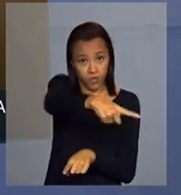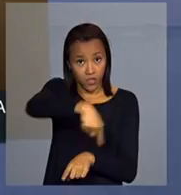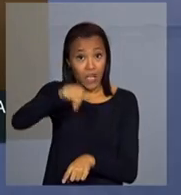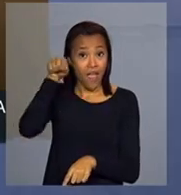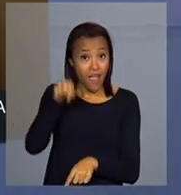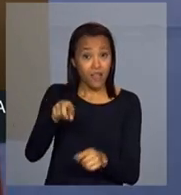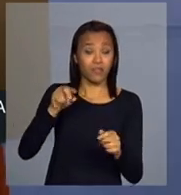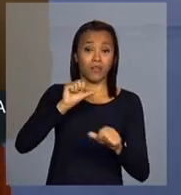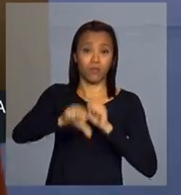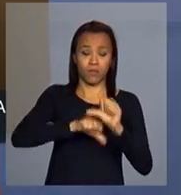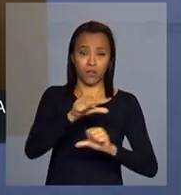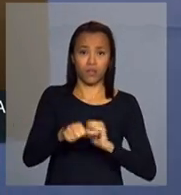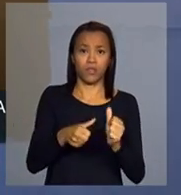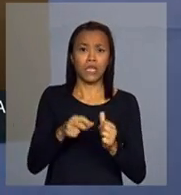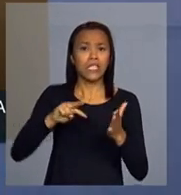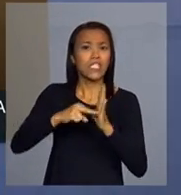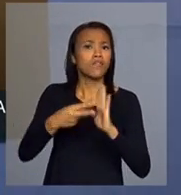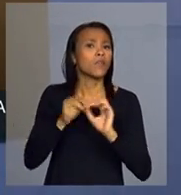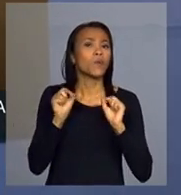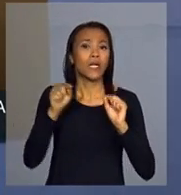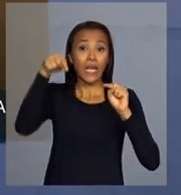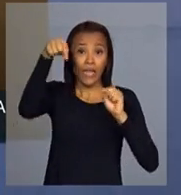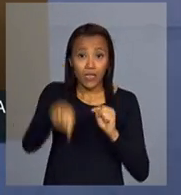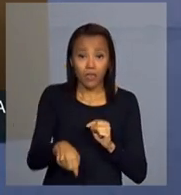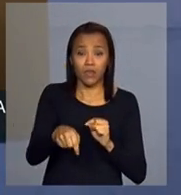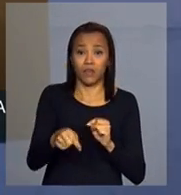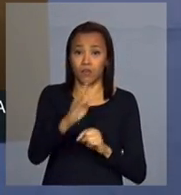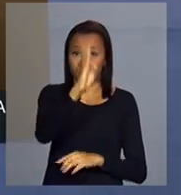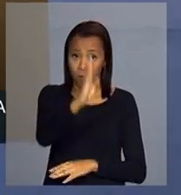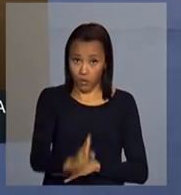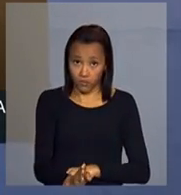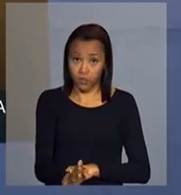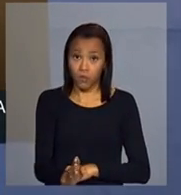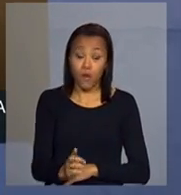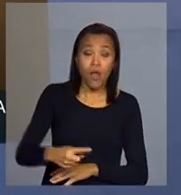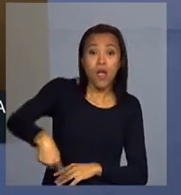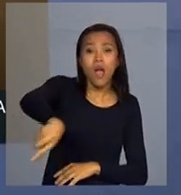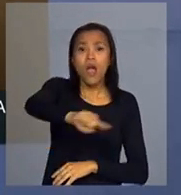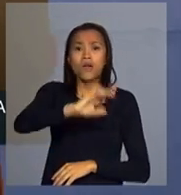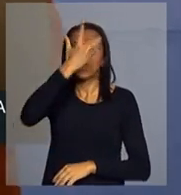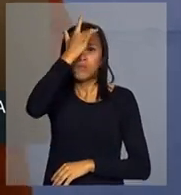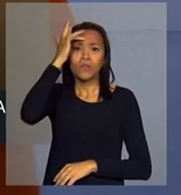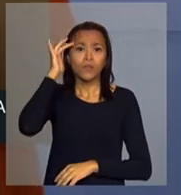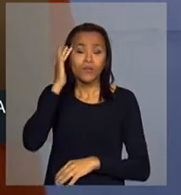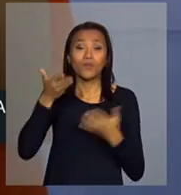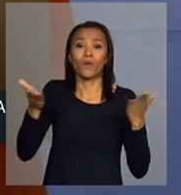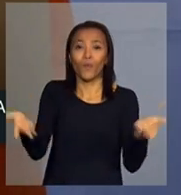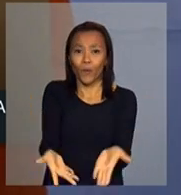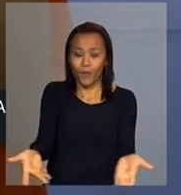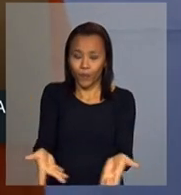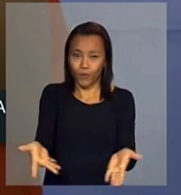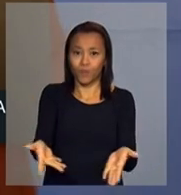que no Brasil as pessoas hoje